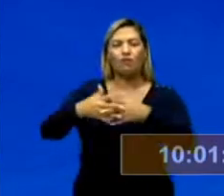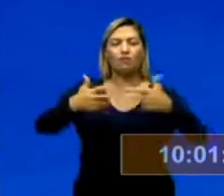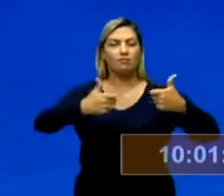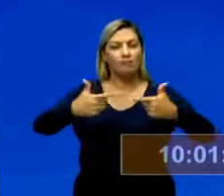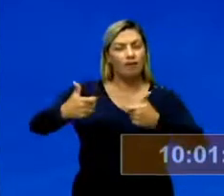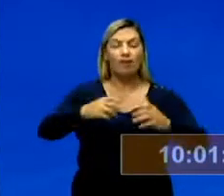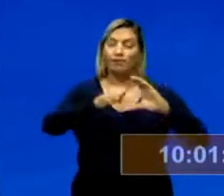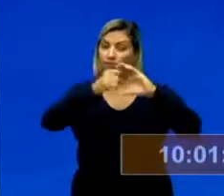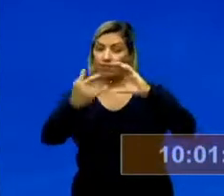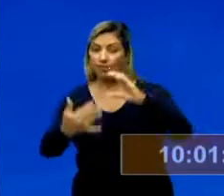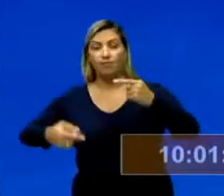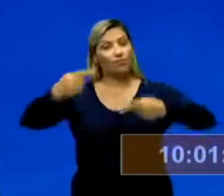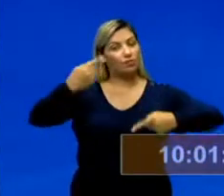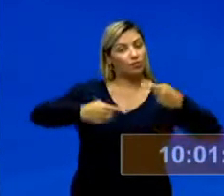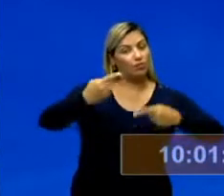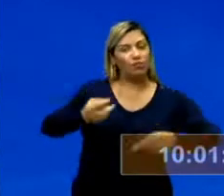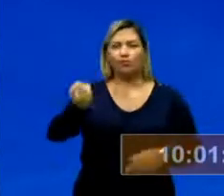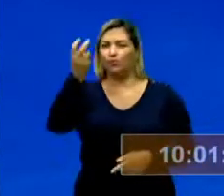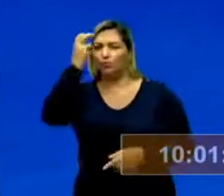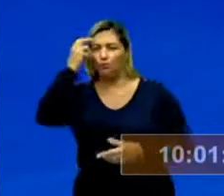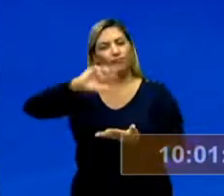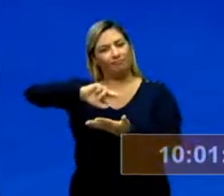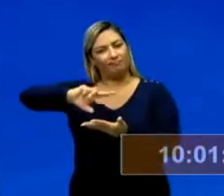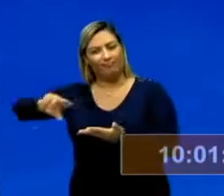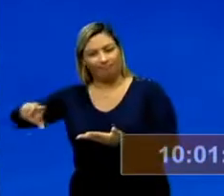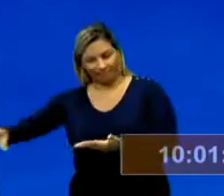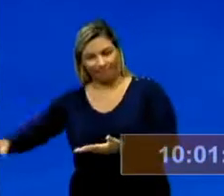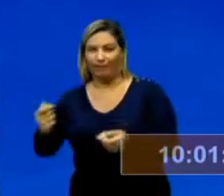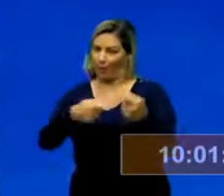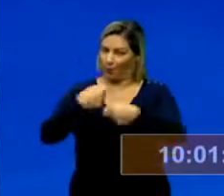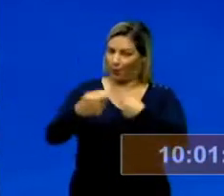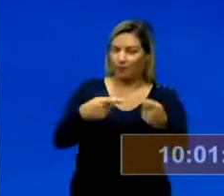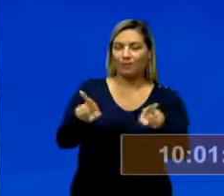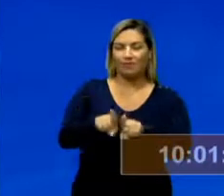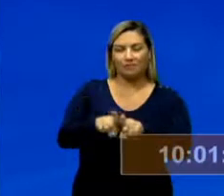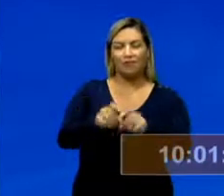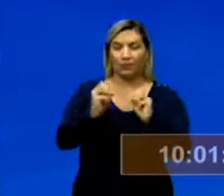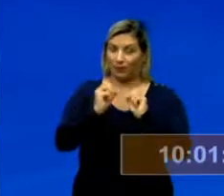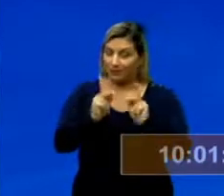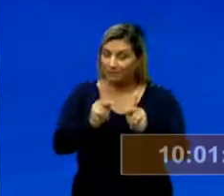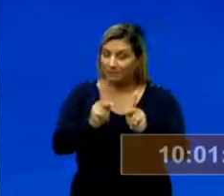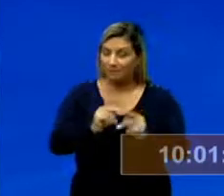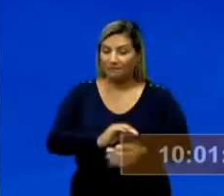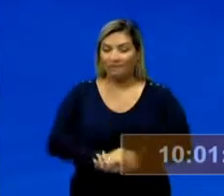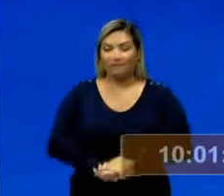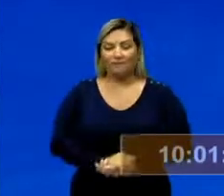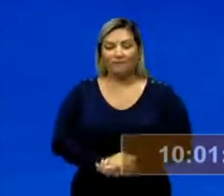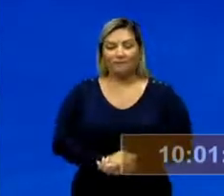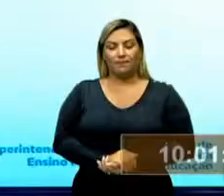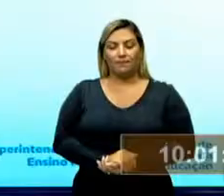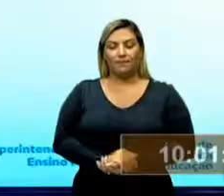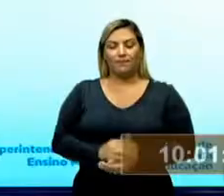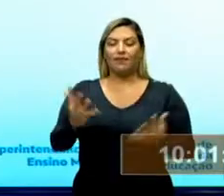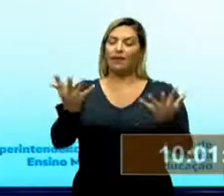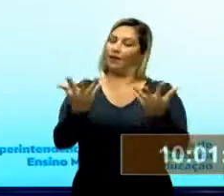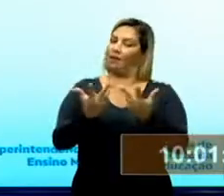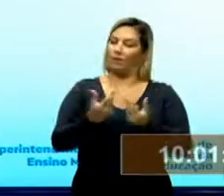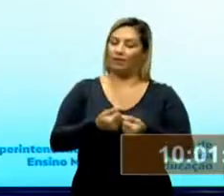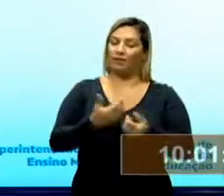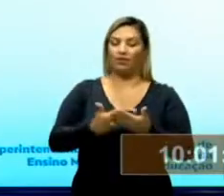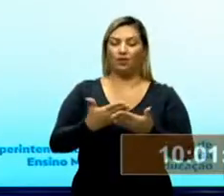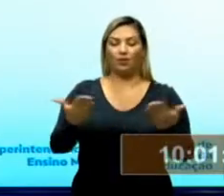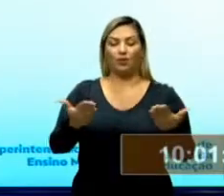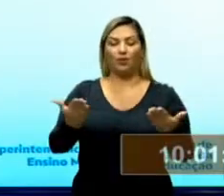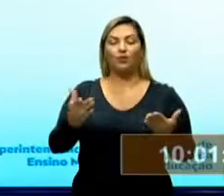suas características políticas, culturais e econômicas, tá bom? Veja, a nossa habilidade da aula de hoje é